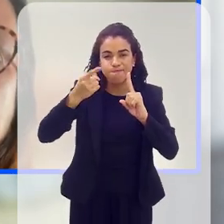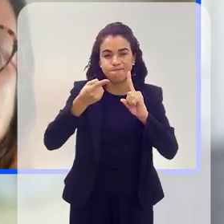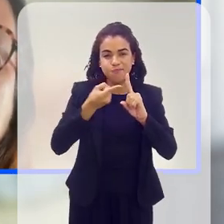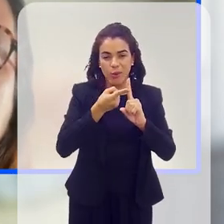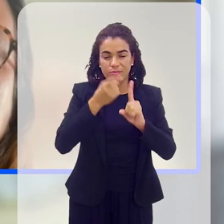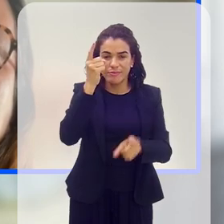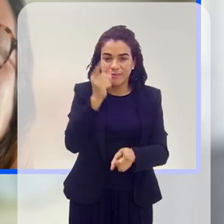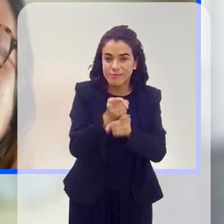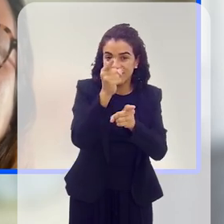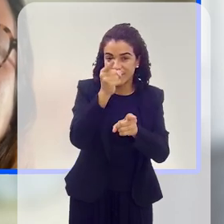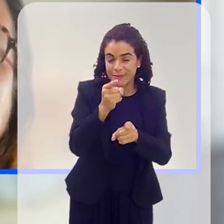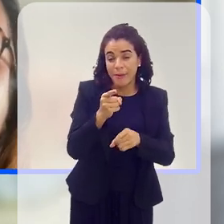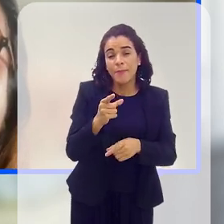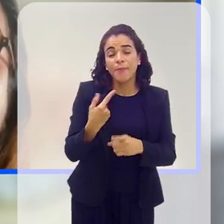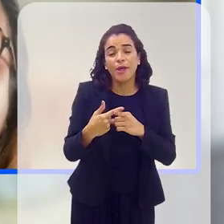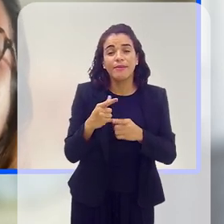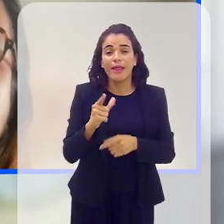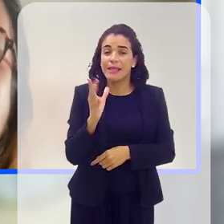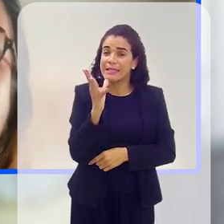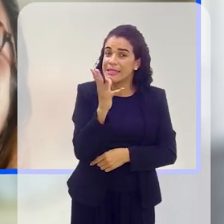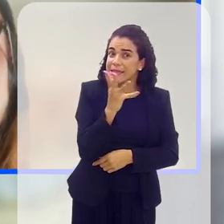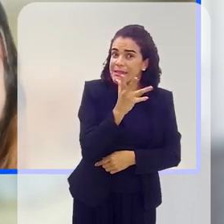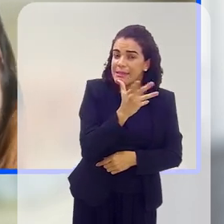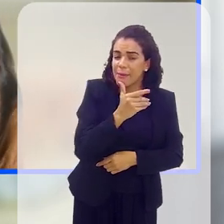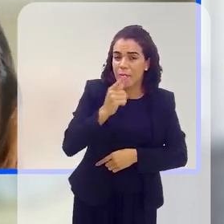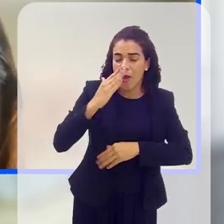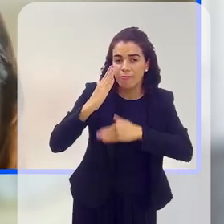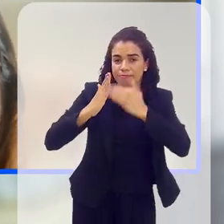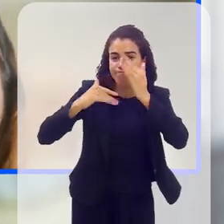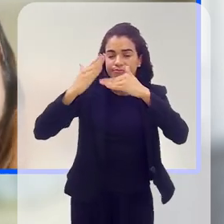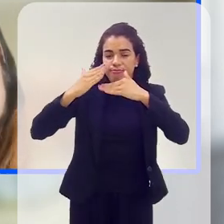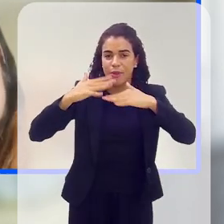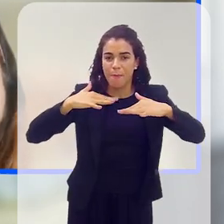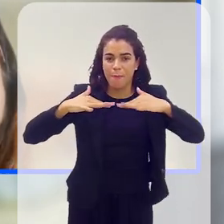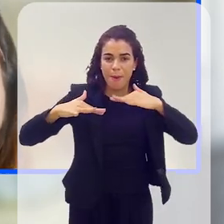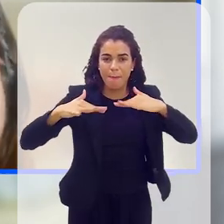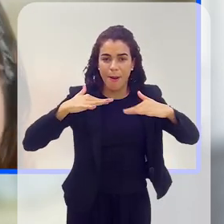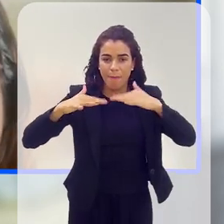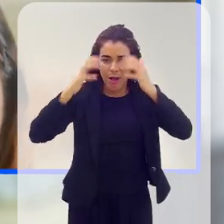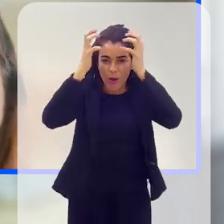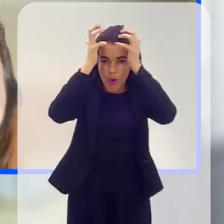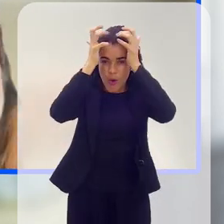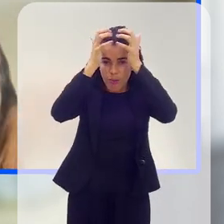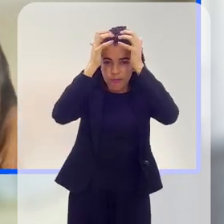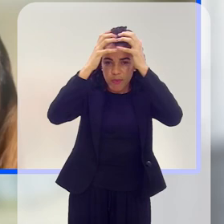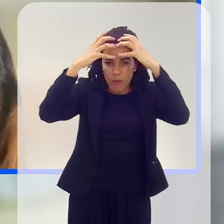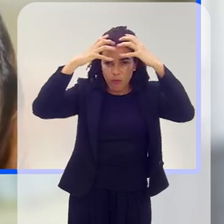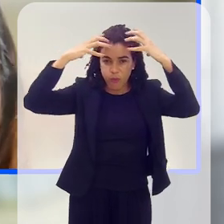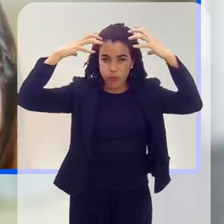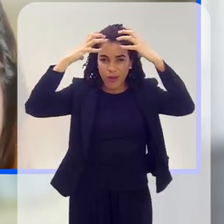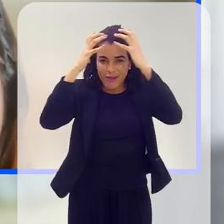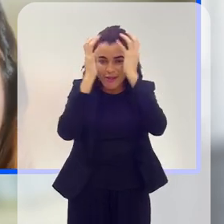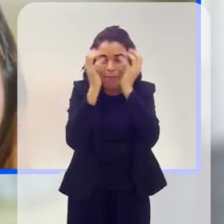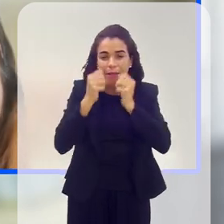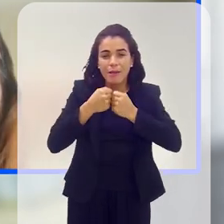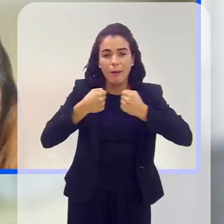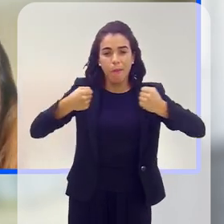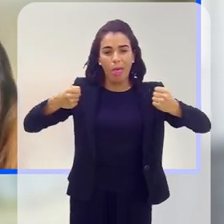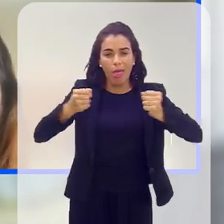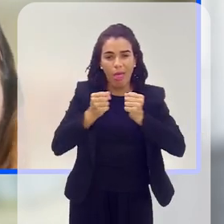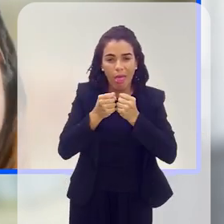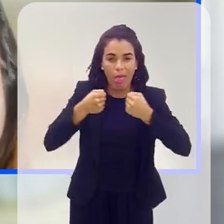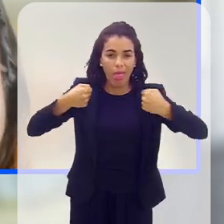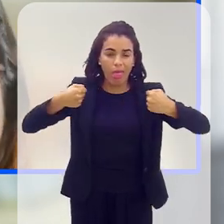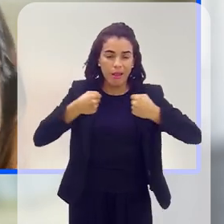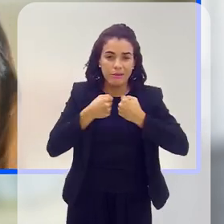porque nós temos atraso no desenvolvimento motor decorrente da questão de macrocefalia, da hipotonia, da